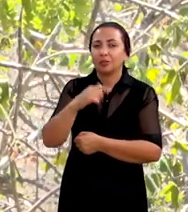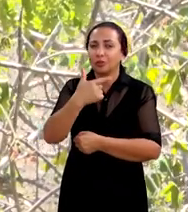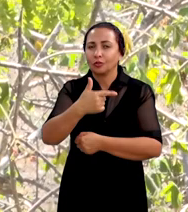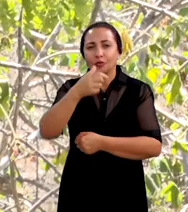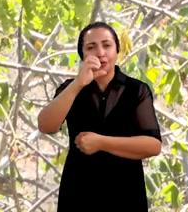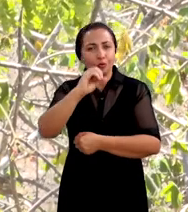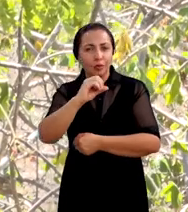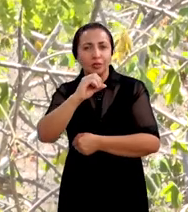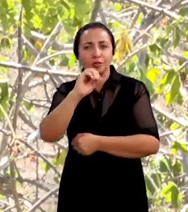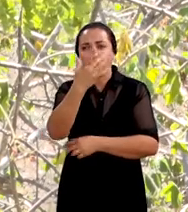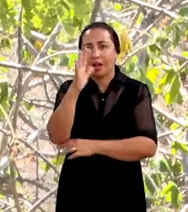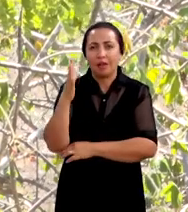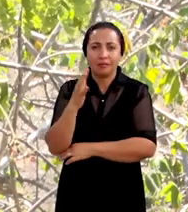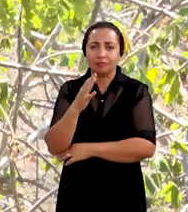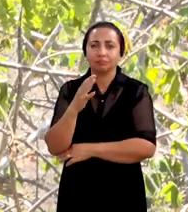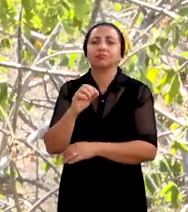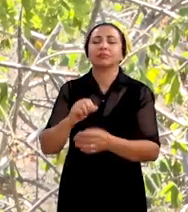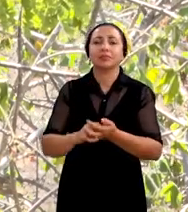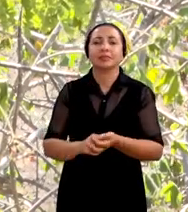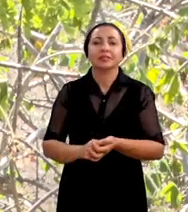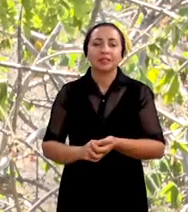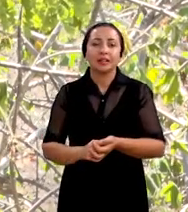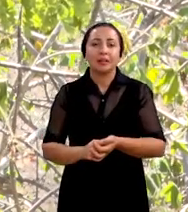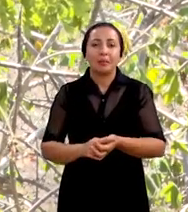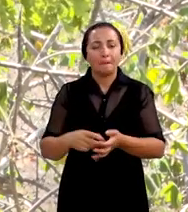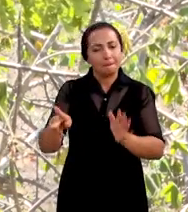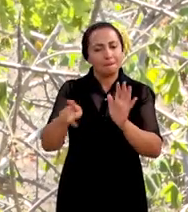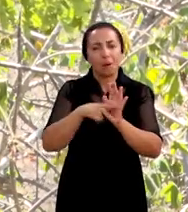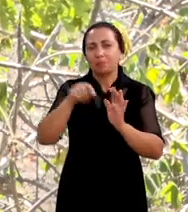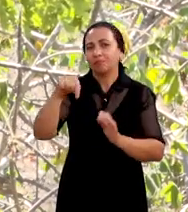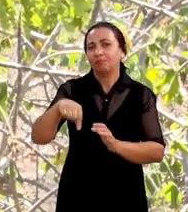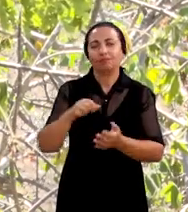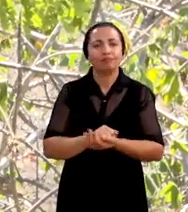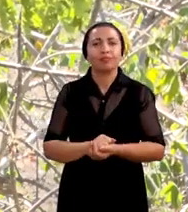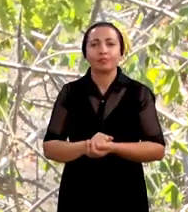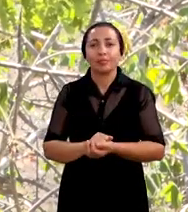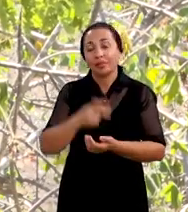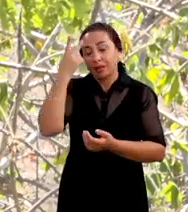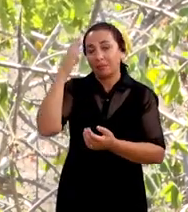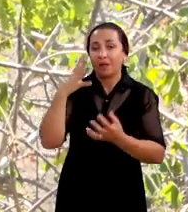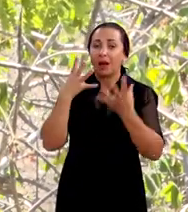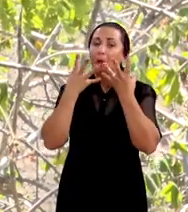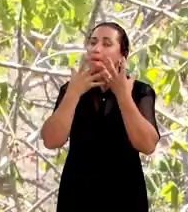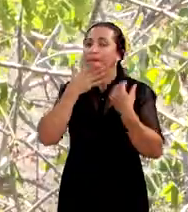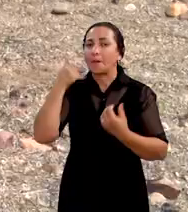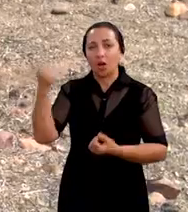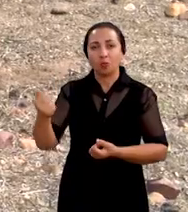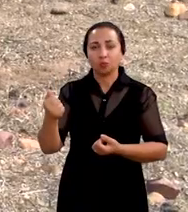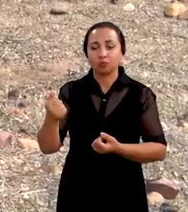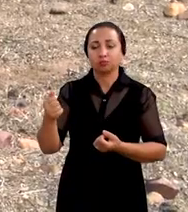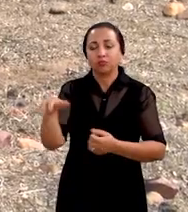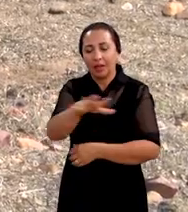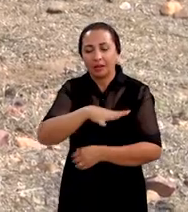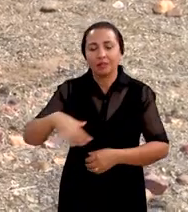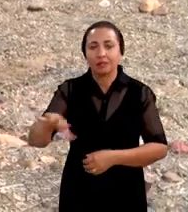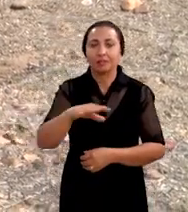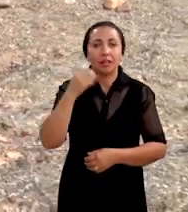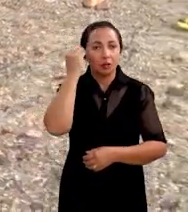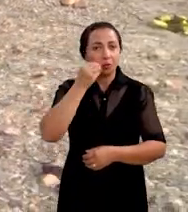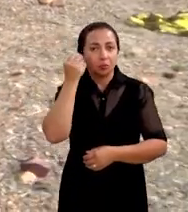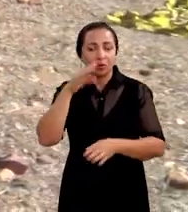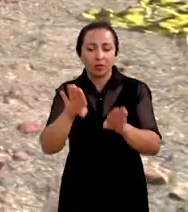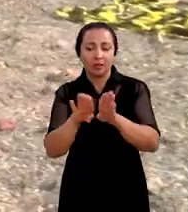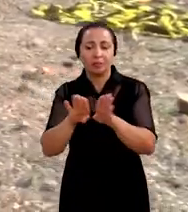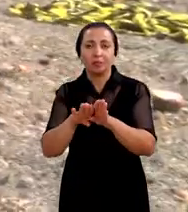aproximadamente 20 espécies florestais nativas para recuperar essa área. No caso aqui do